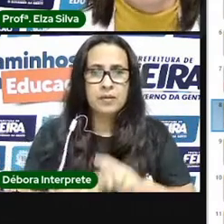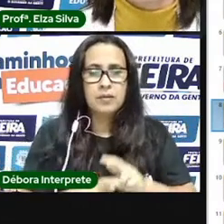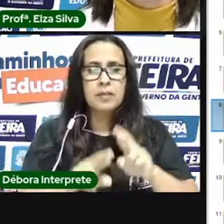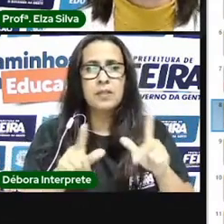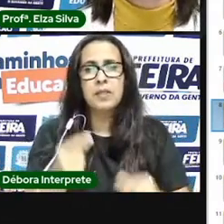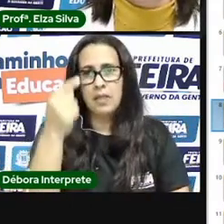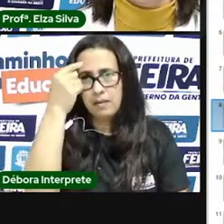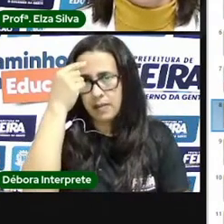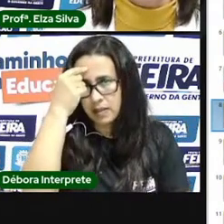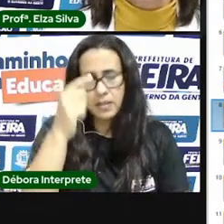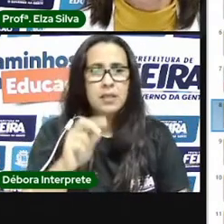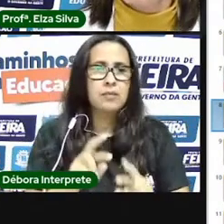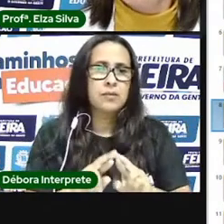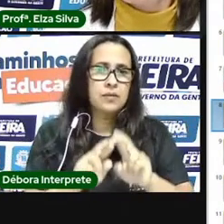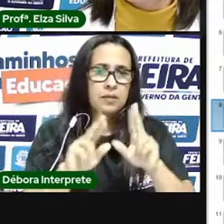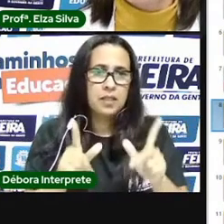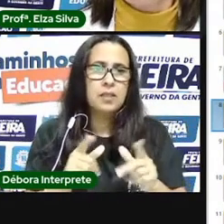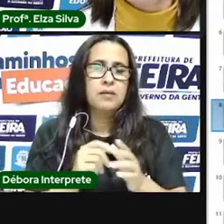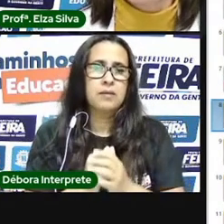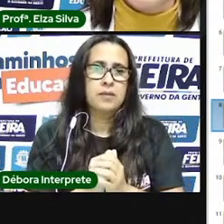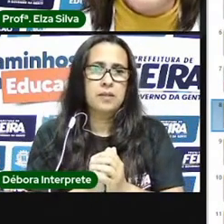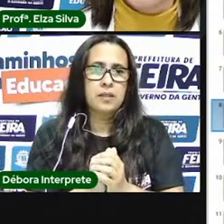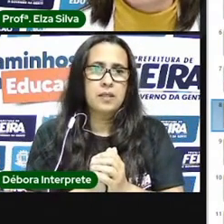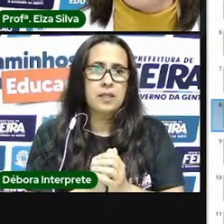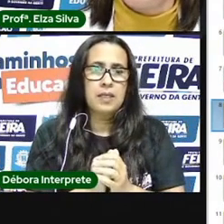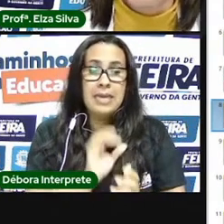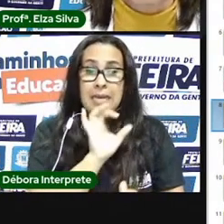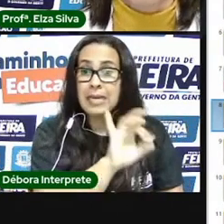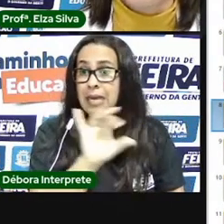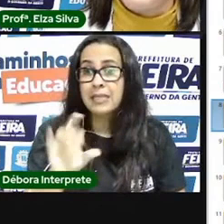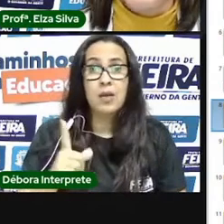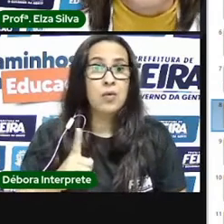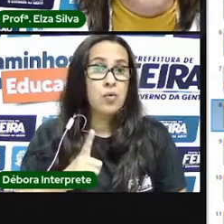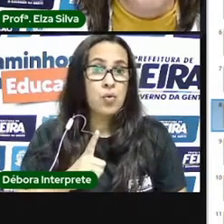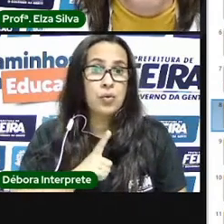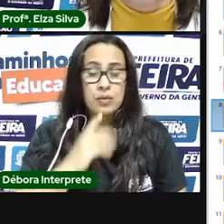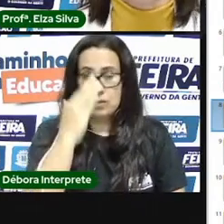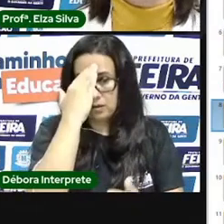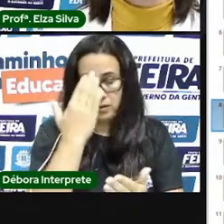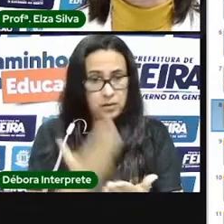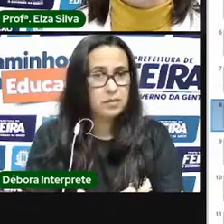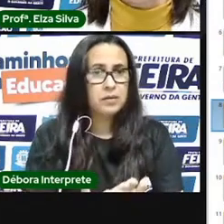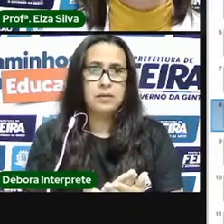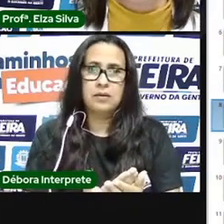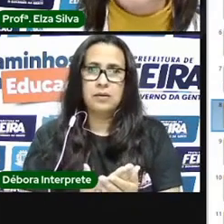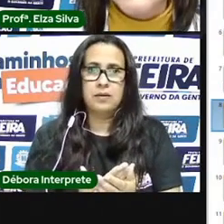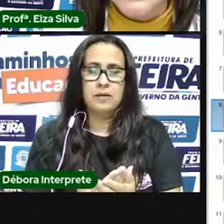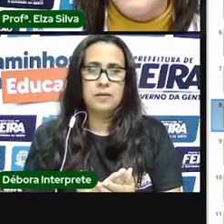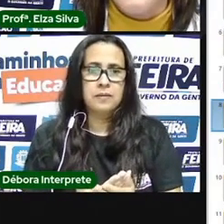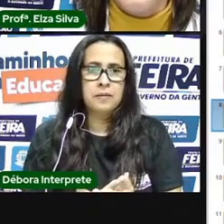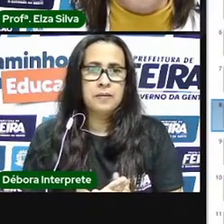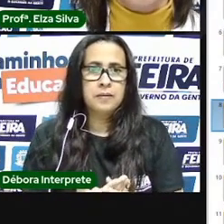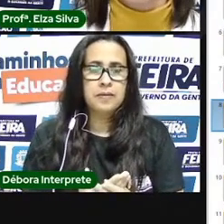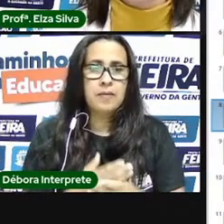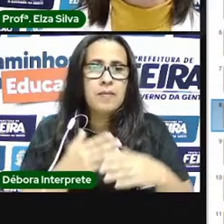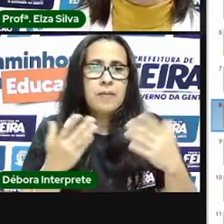agimos diferentes, constituímos e seguimos crenças, valores e tradições também diferentes. Sendo assim,